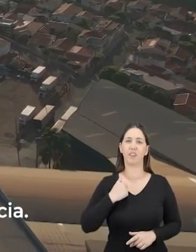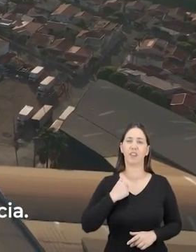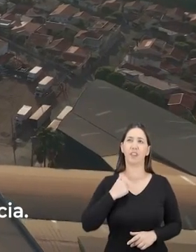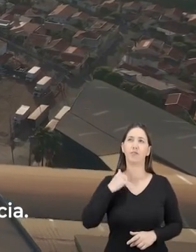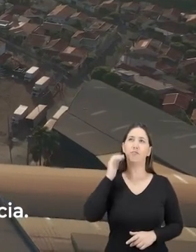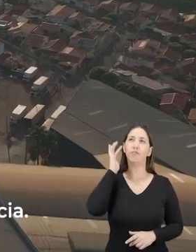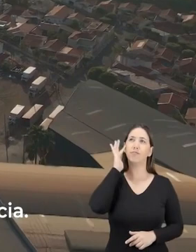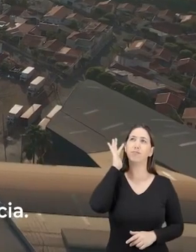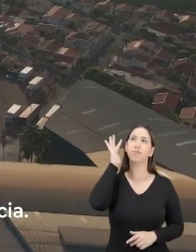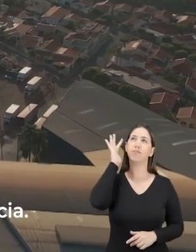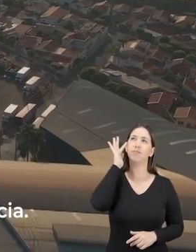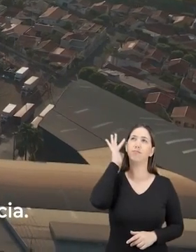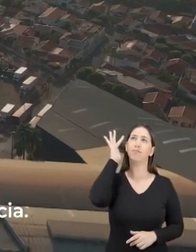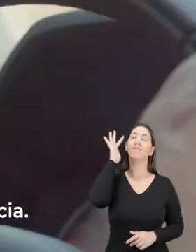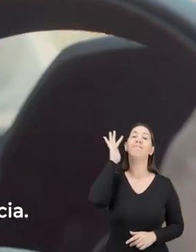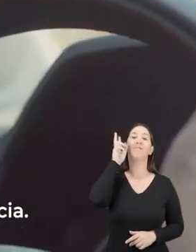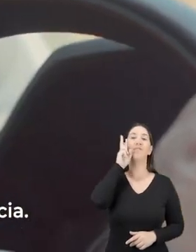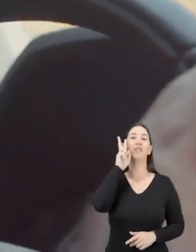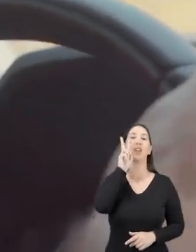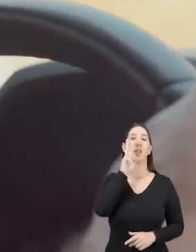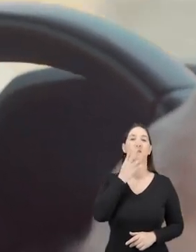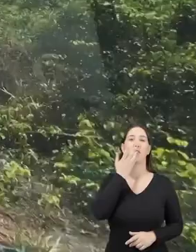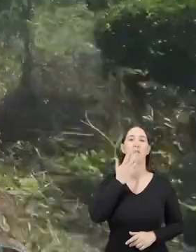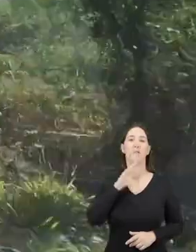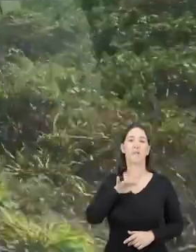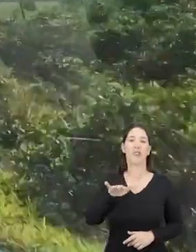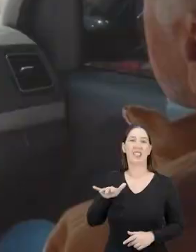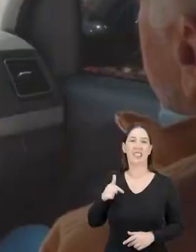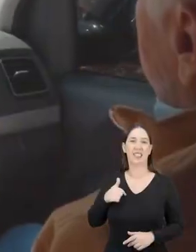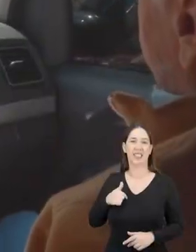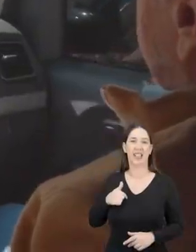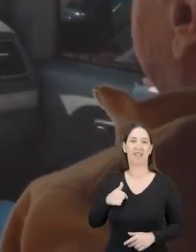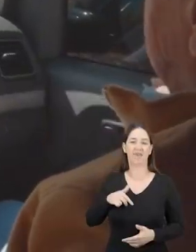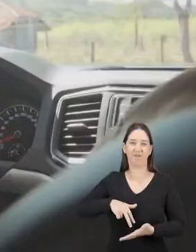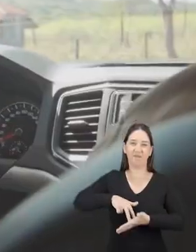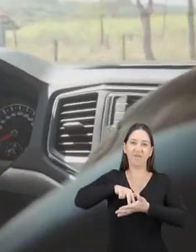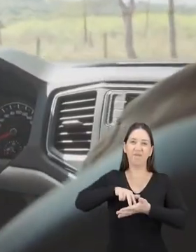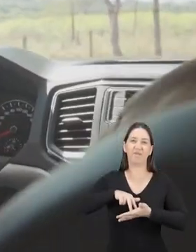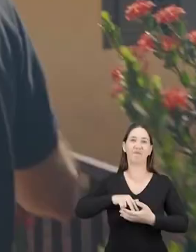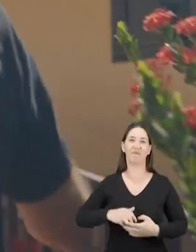Eu estou fazendo aqui uma viagem na minha infância. Minhas raízes estão aqui.